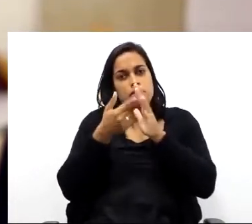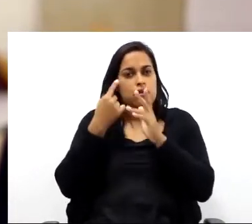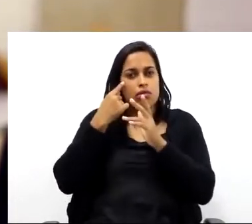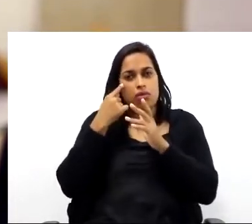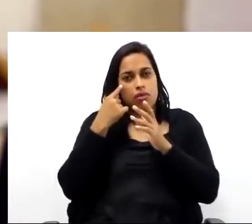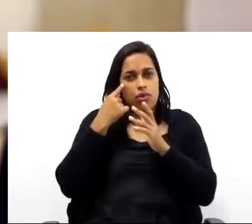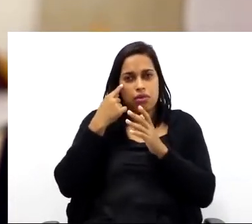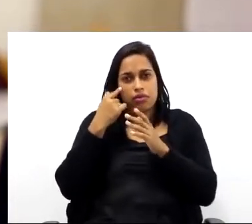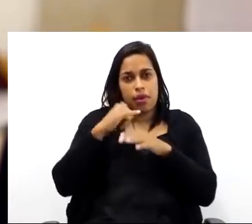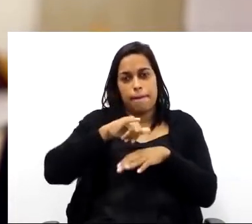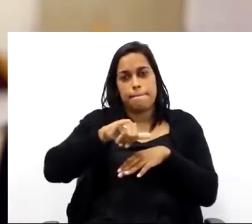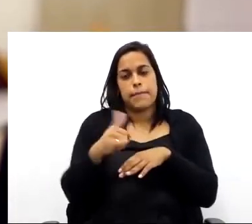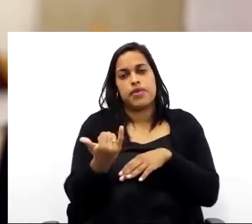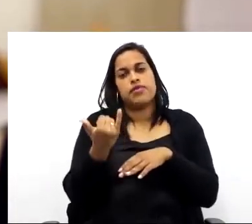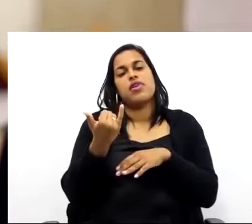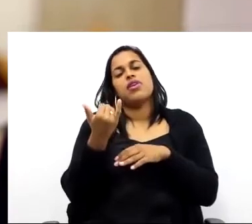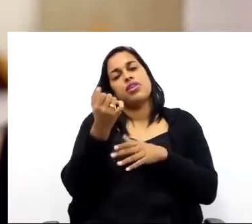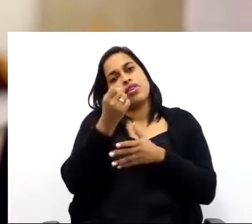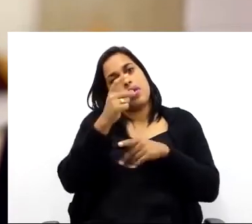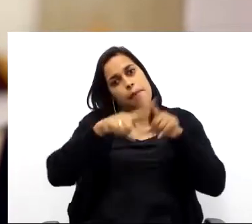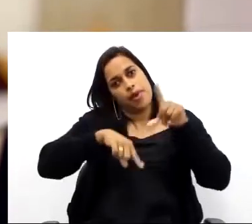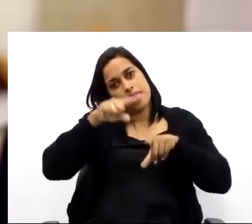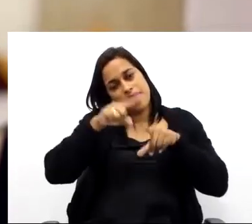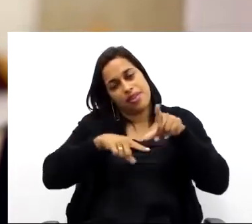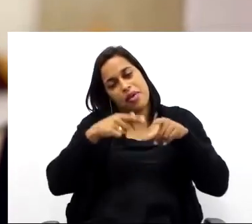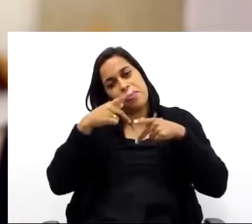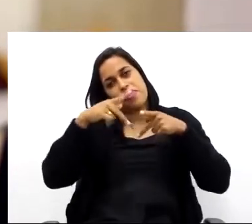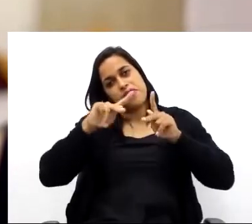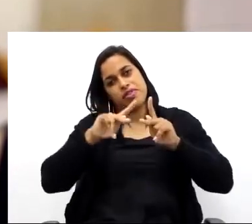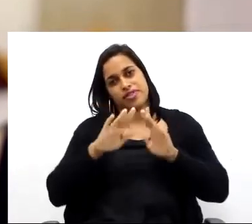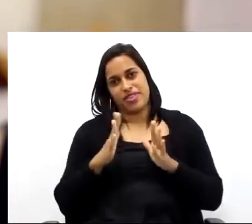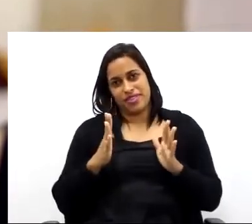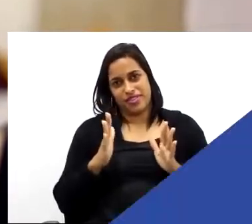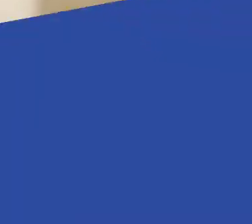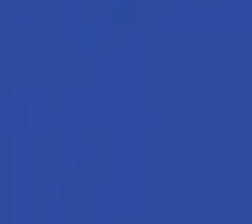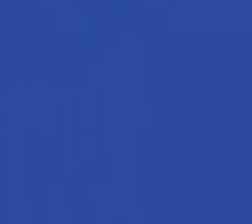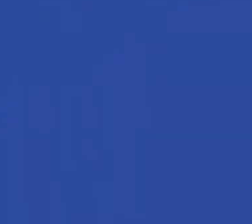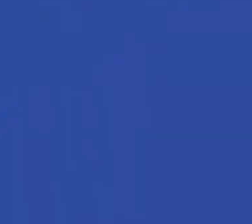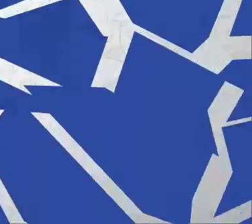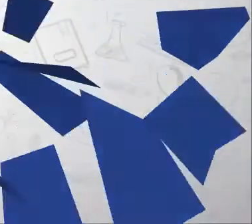dúvidas no fórum e aproveitem bastante o material, porque foi feito com bastante carinho.